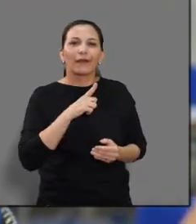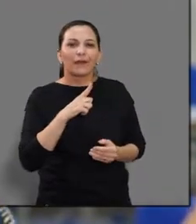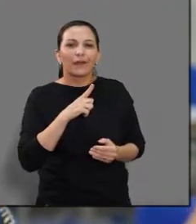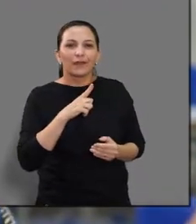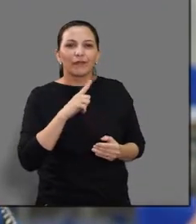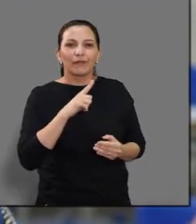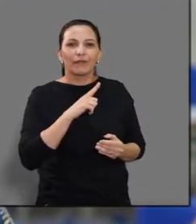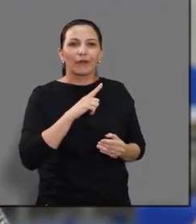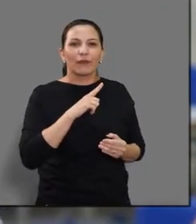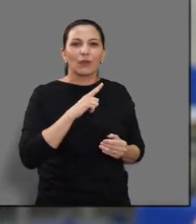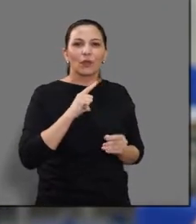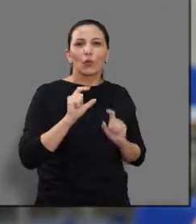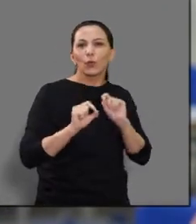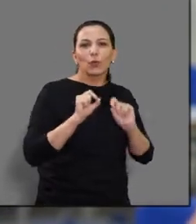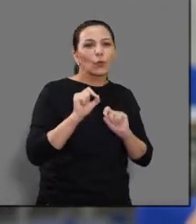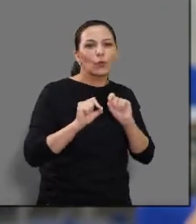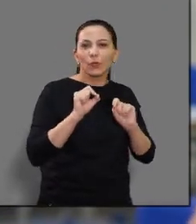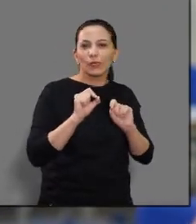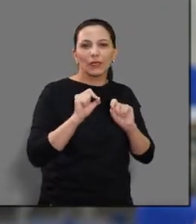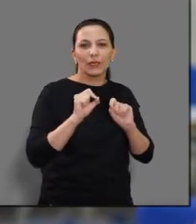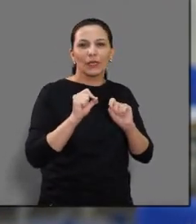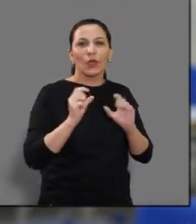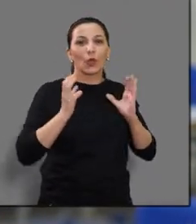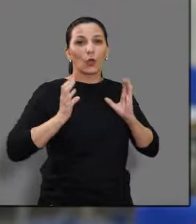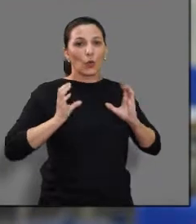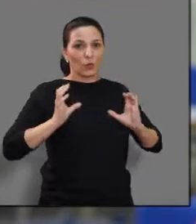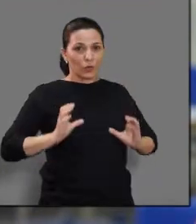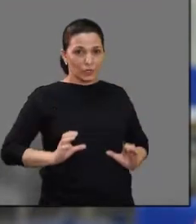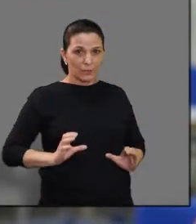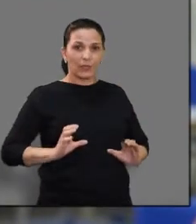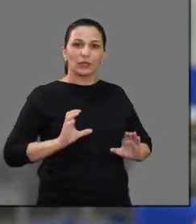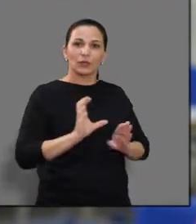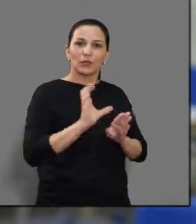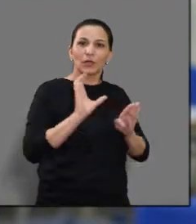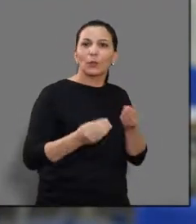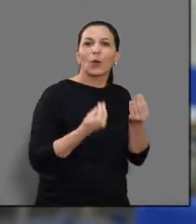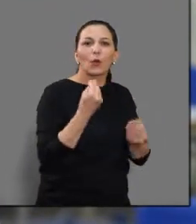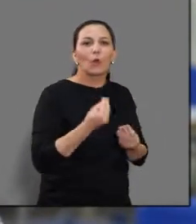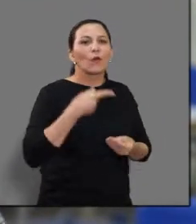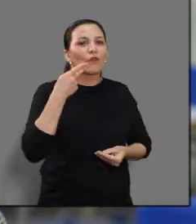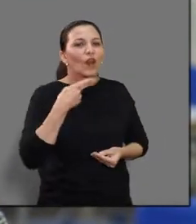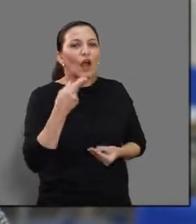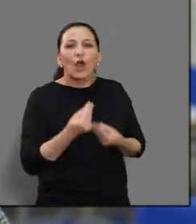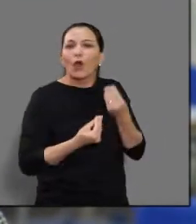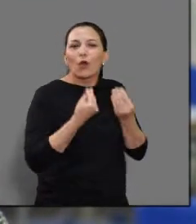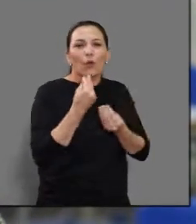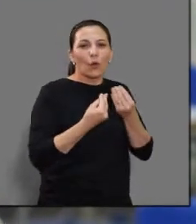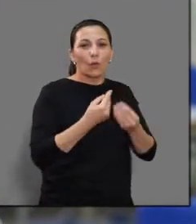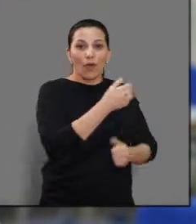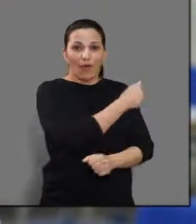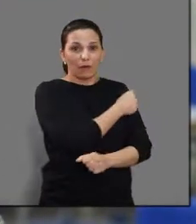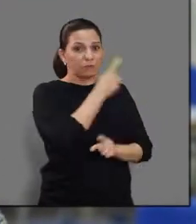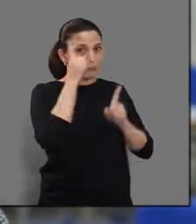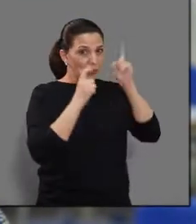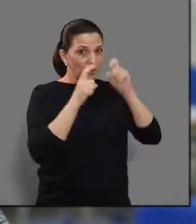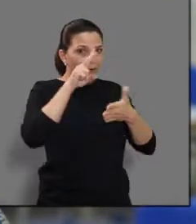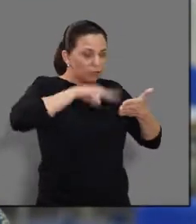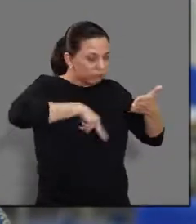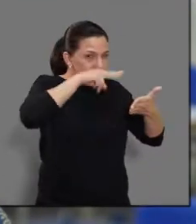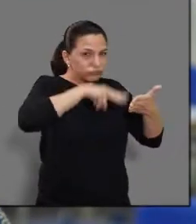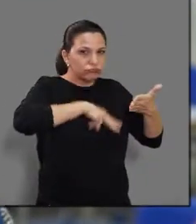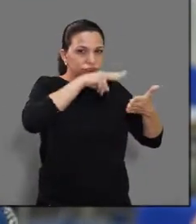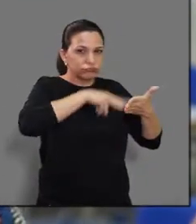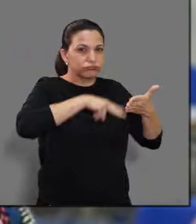como falar. Eles se preocuparam, assim, em fazer leituras. Até eu fiquei bastante feliz, porque